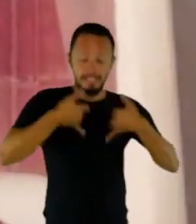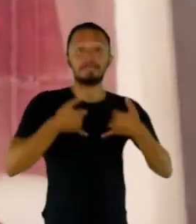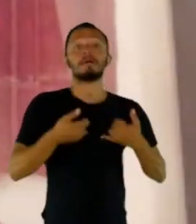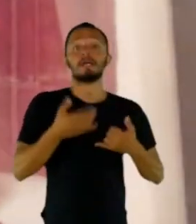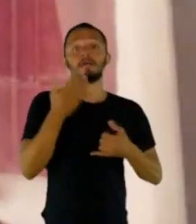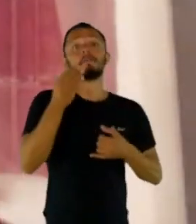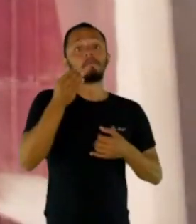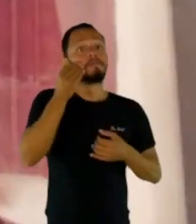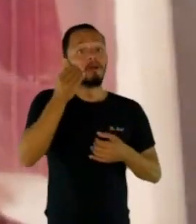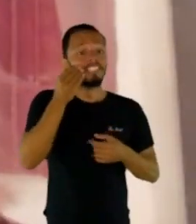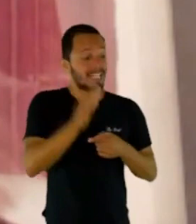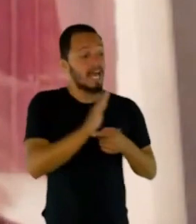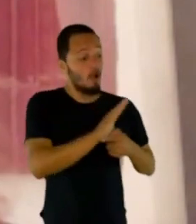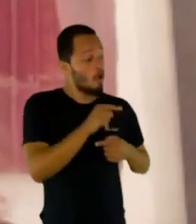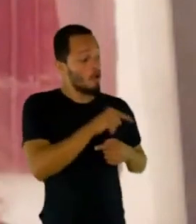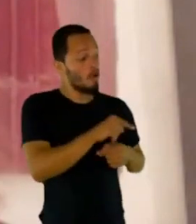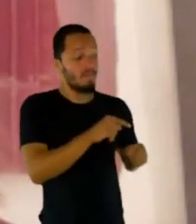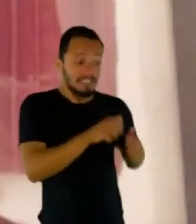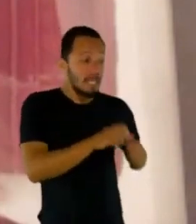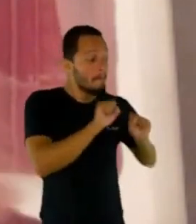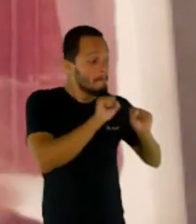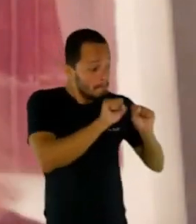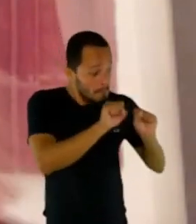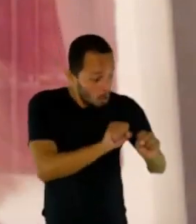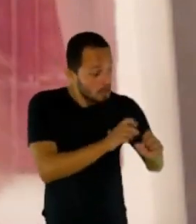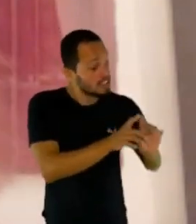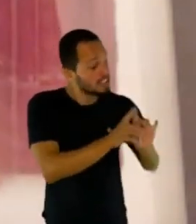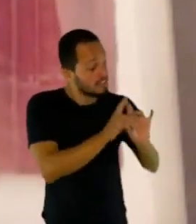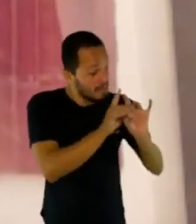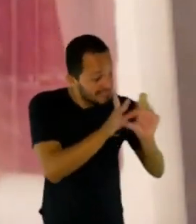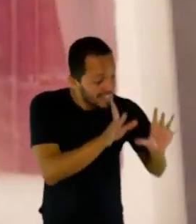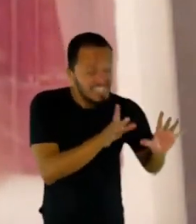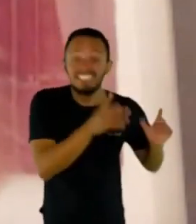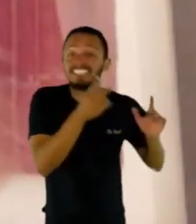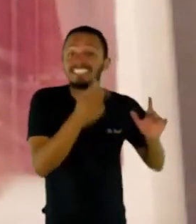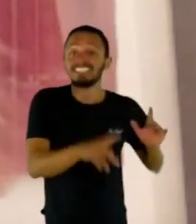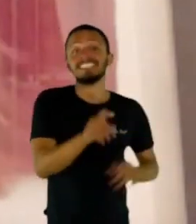para elas que elas têm liberdade de fazer o que elas quiserem.